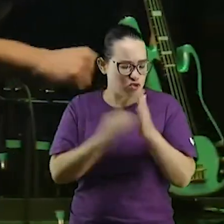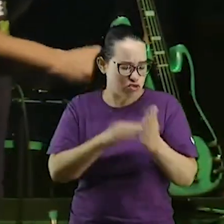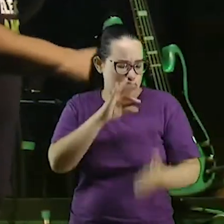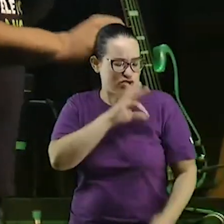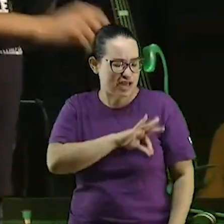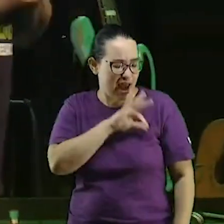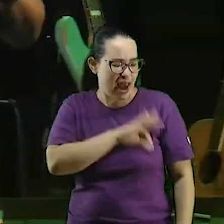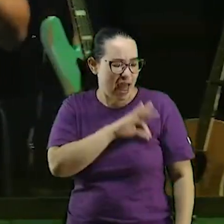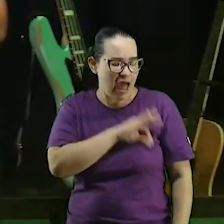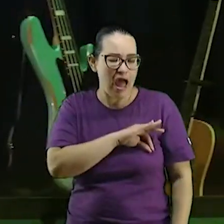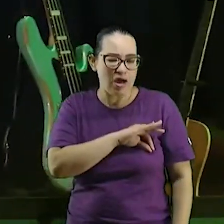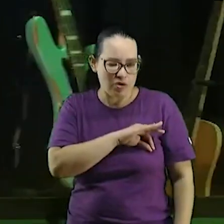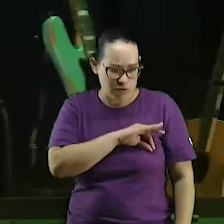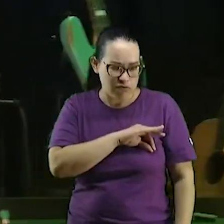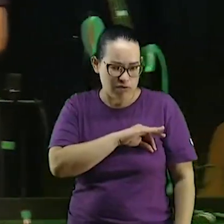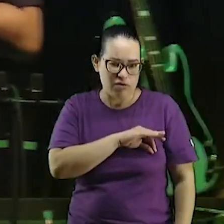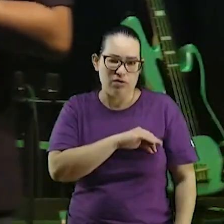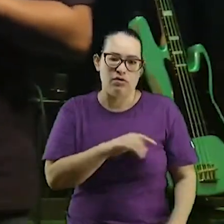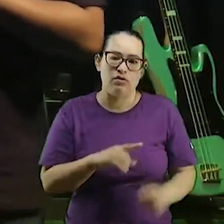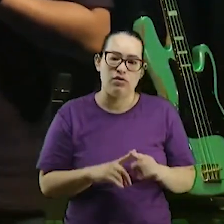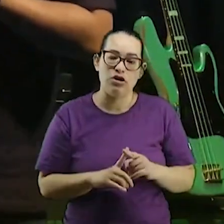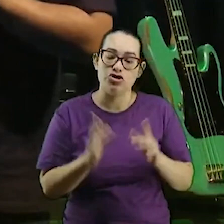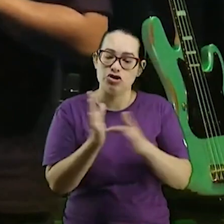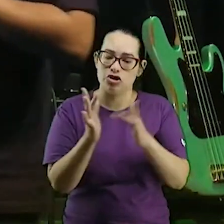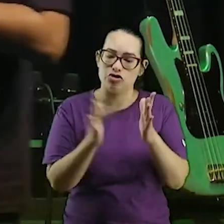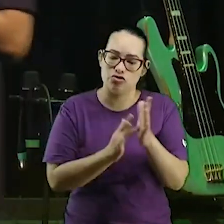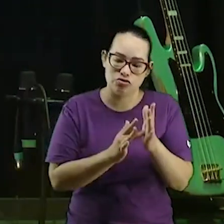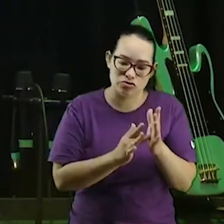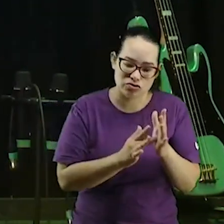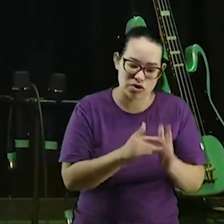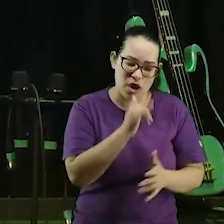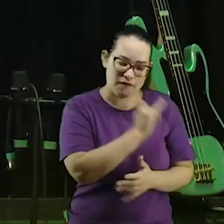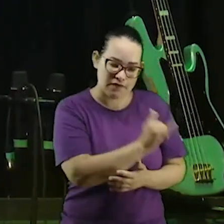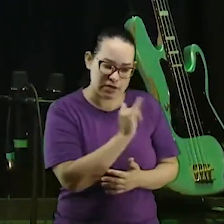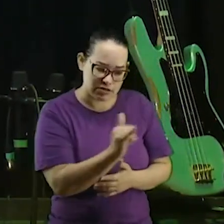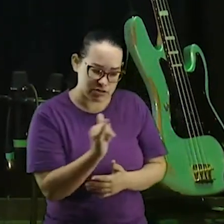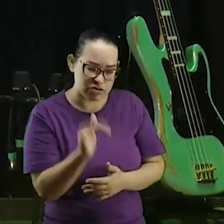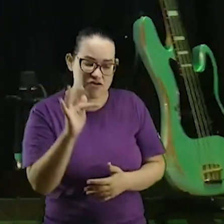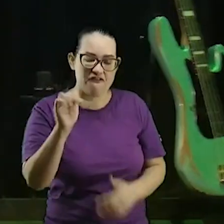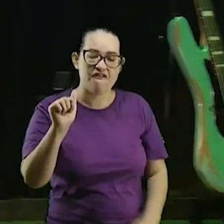Jesus faz a seguinte pergunta aos fariseus em Mateus capítulo 23